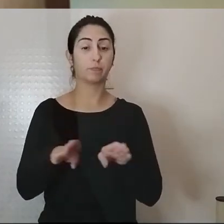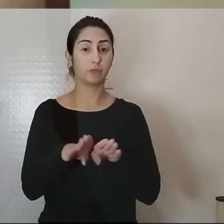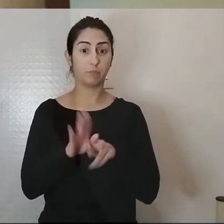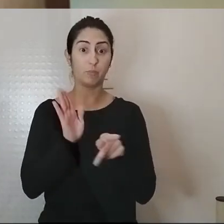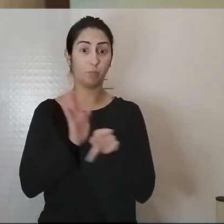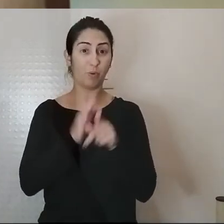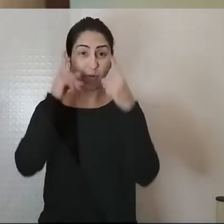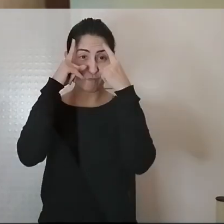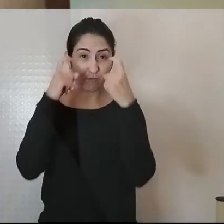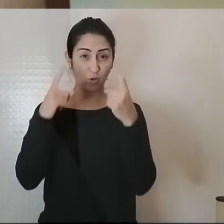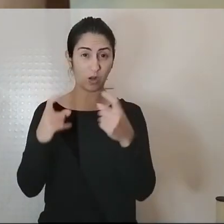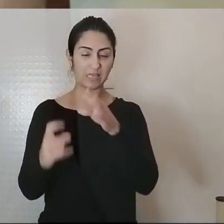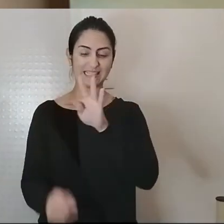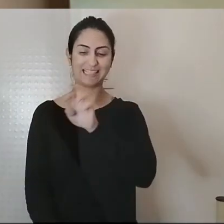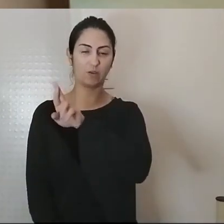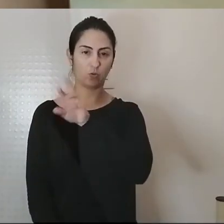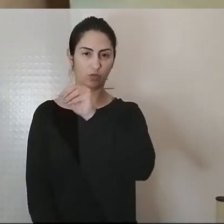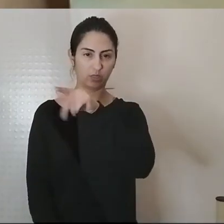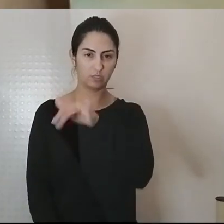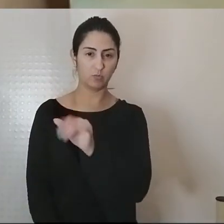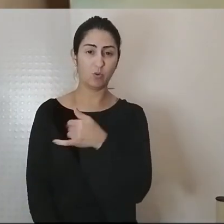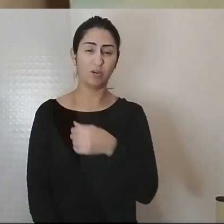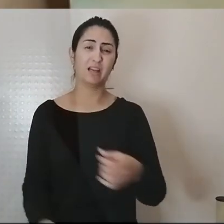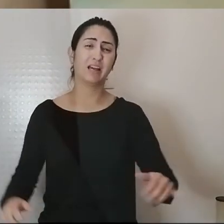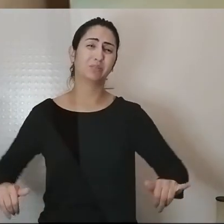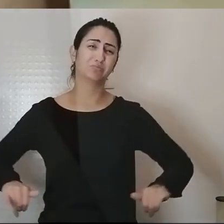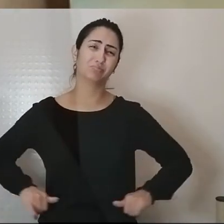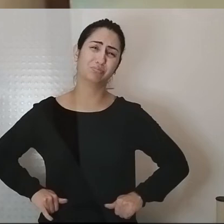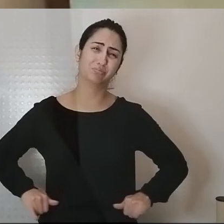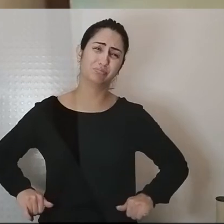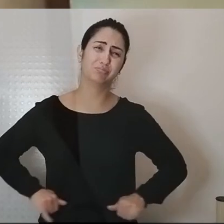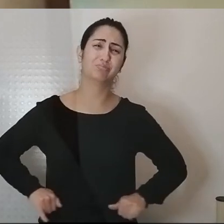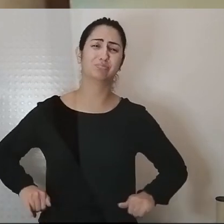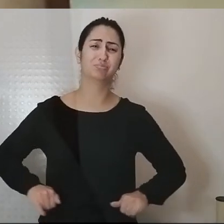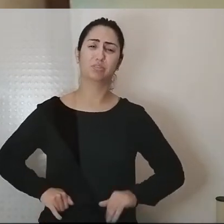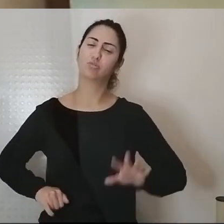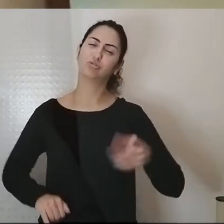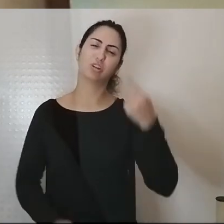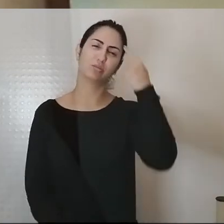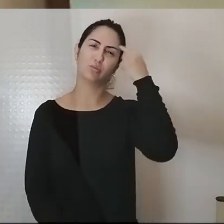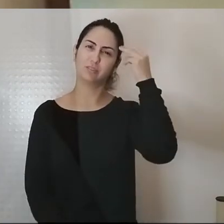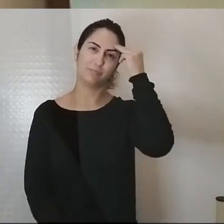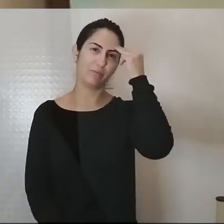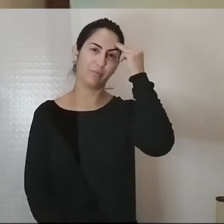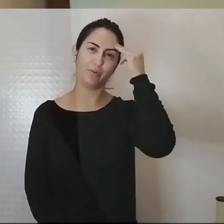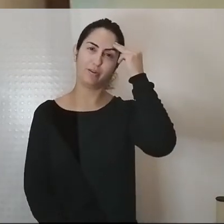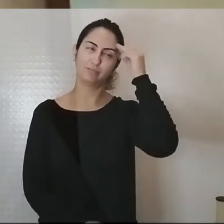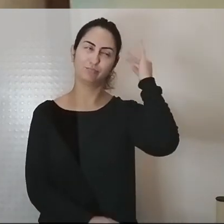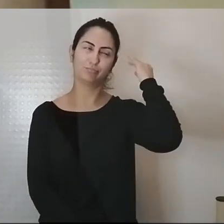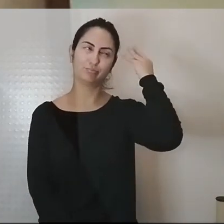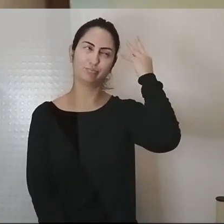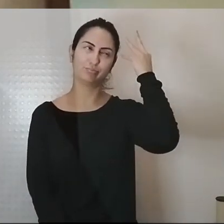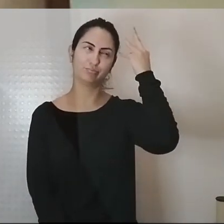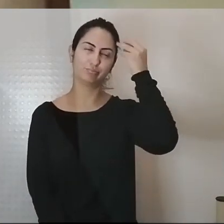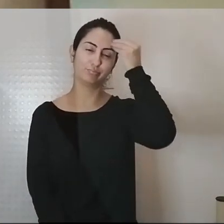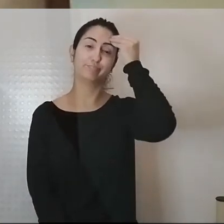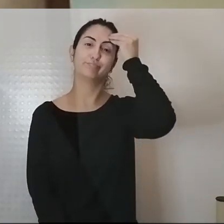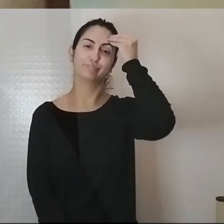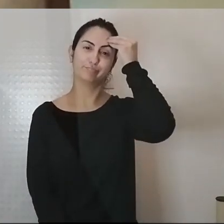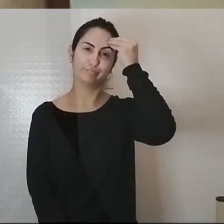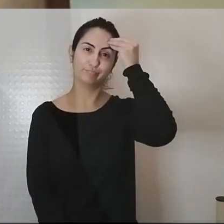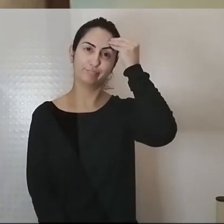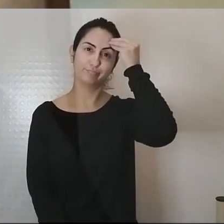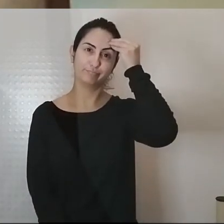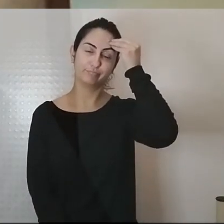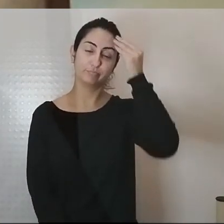terrorismo a dor e o sofrimento já fazem parte da nossa memória coletiva atual enquanto